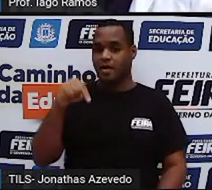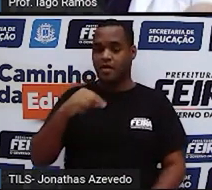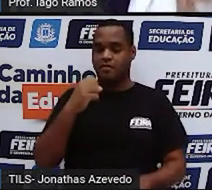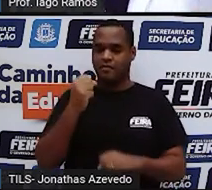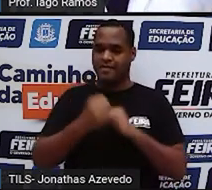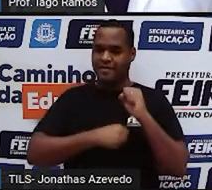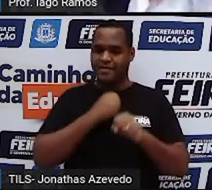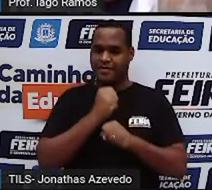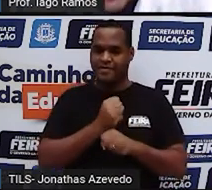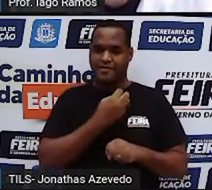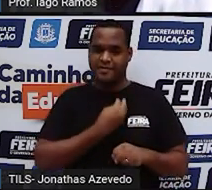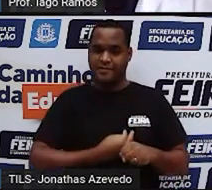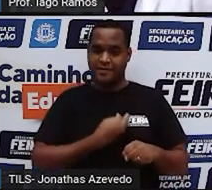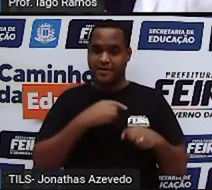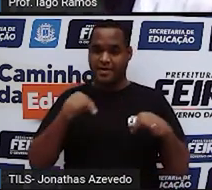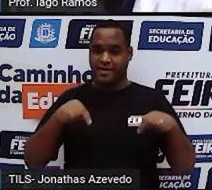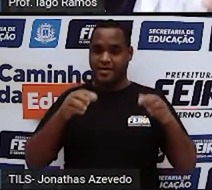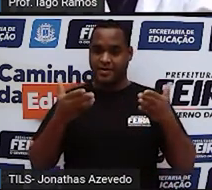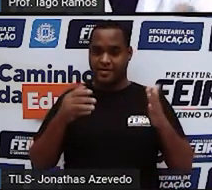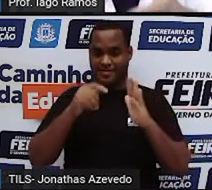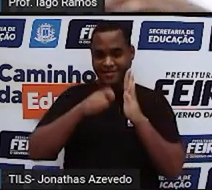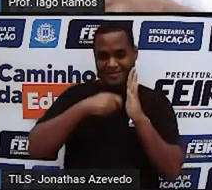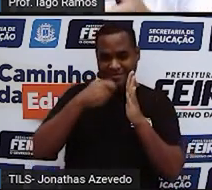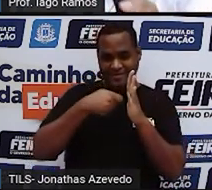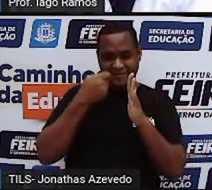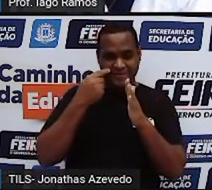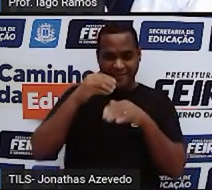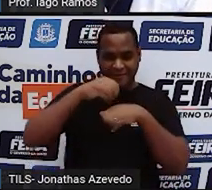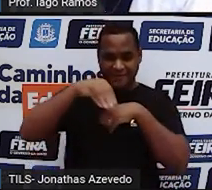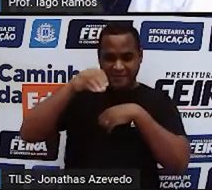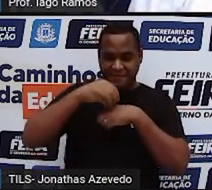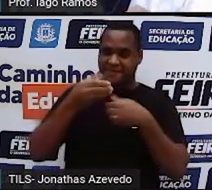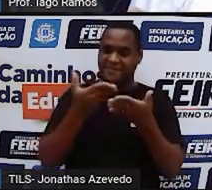ano que essa aula está sendo transmitida para você.